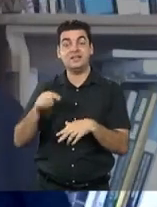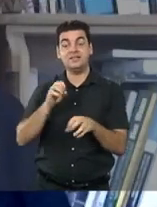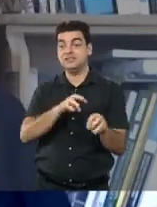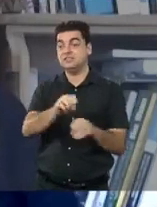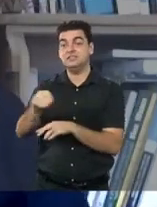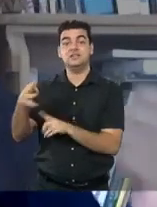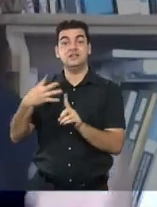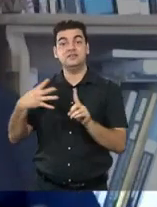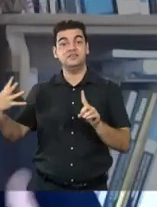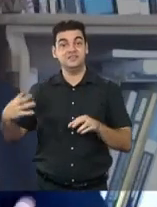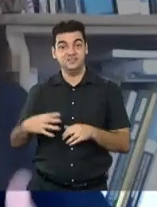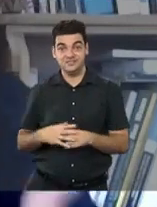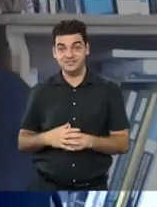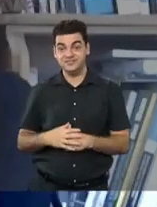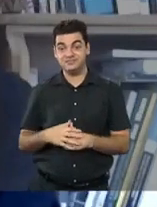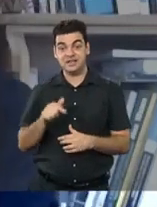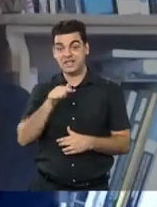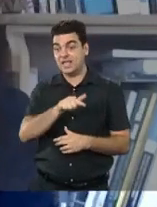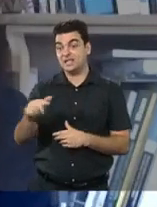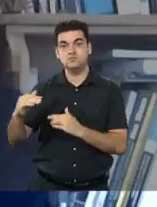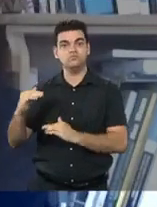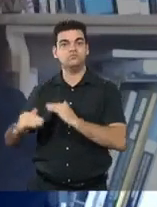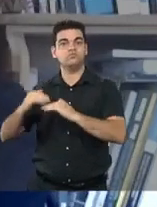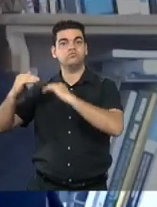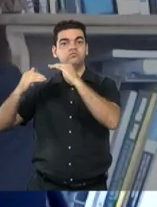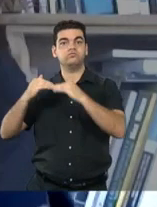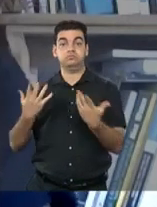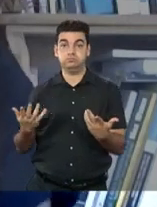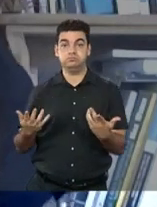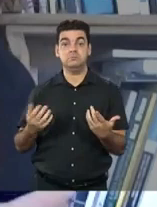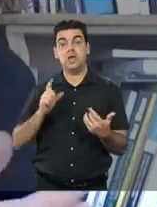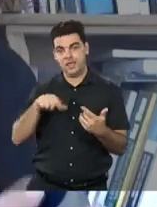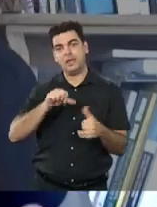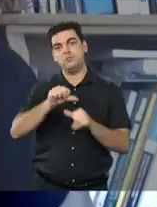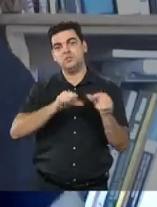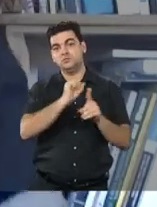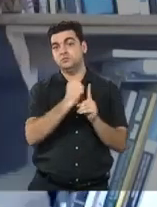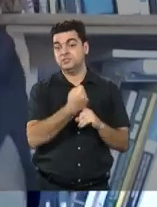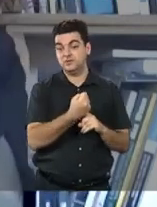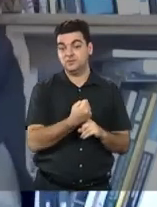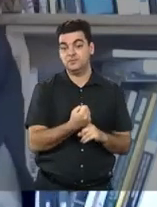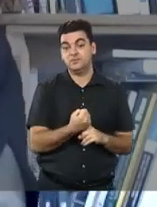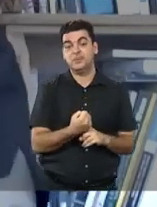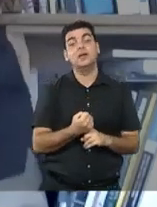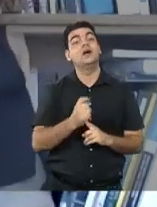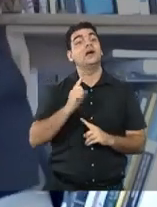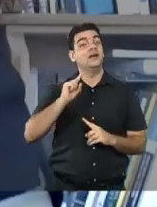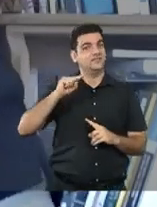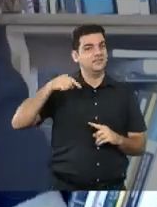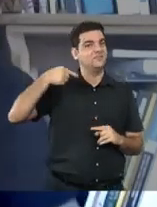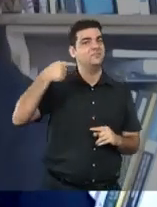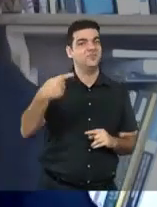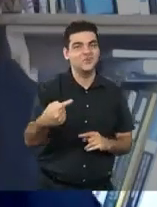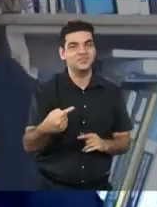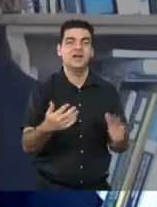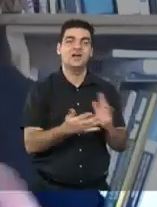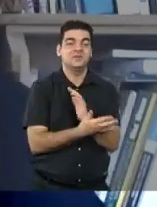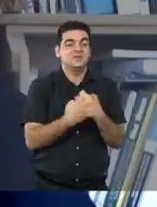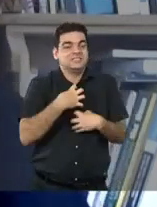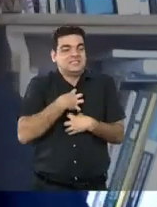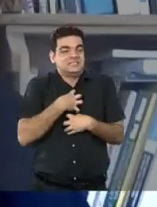acadêmica para um processo de transformação social. Daí, para a gente, eu fui empurrada da política, porque eu entendi